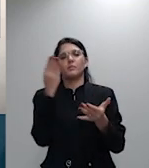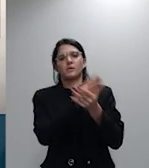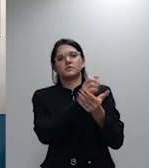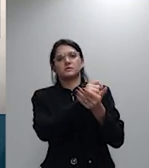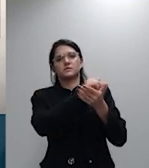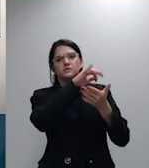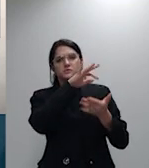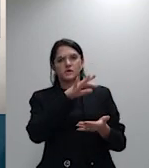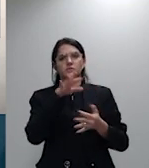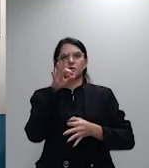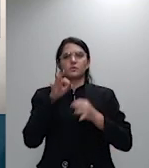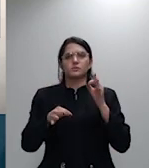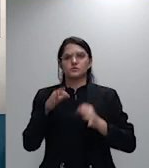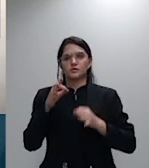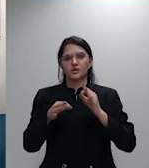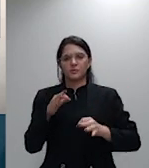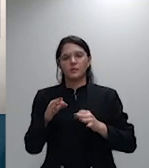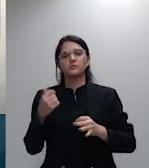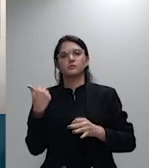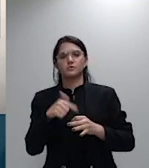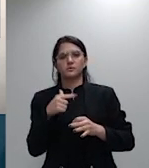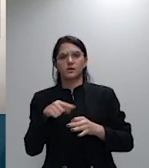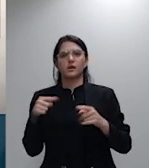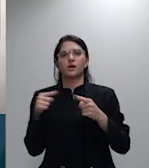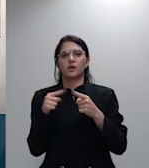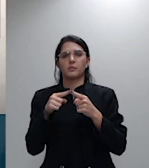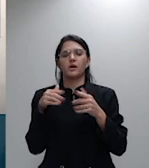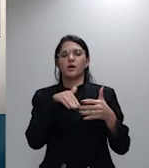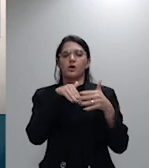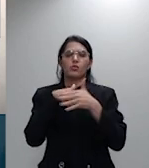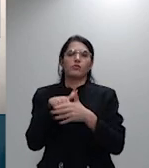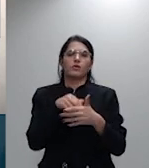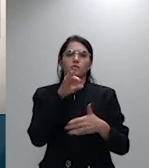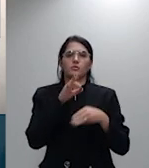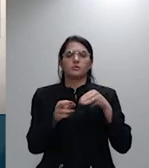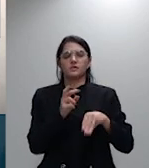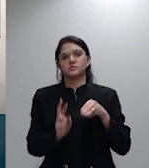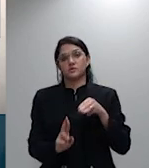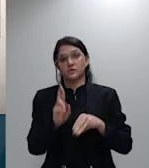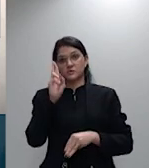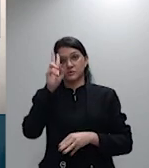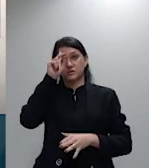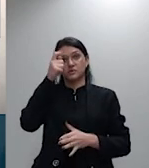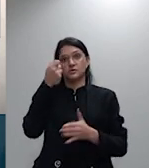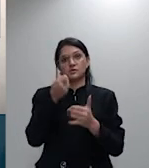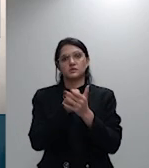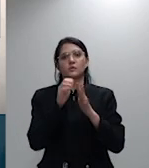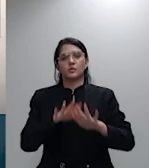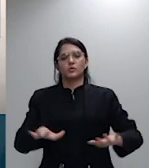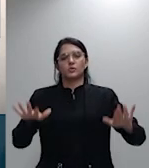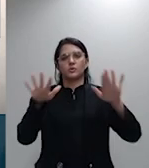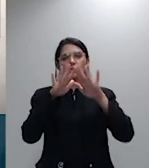termos do voto do relator decisão unânime ministro Marco Budes